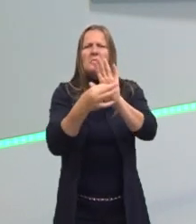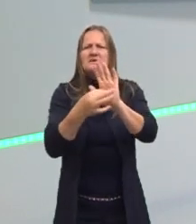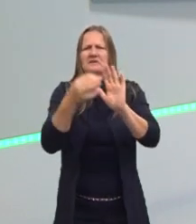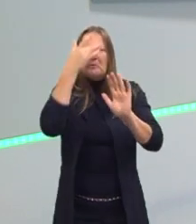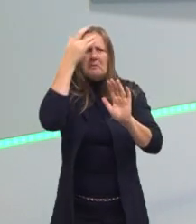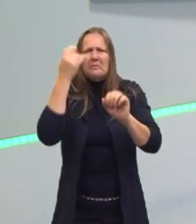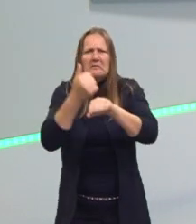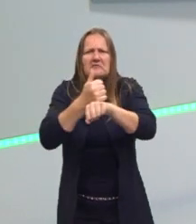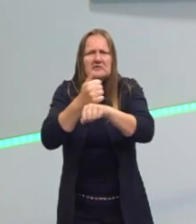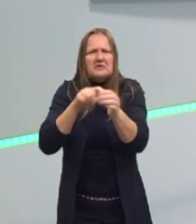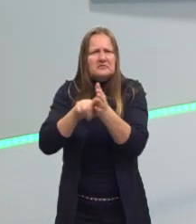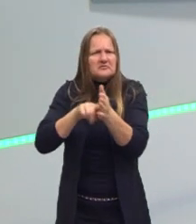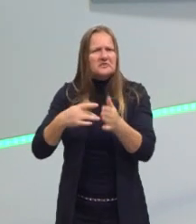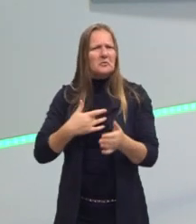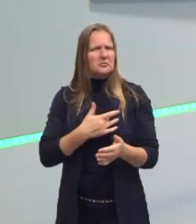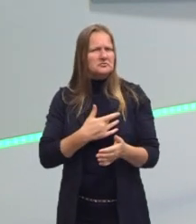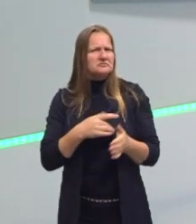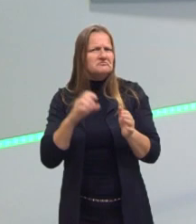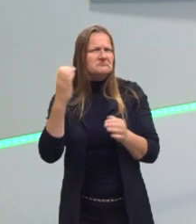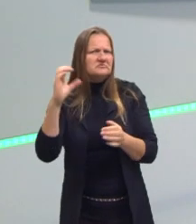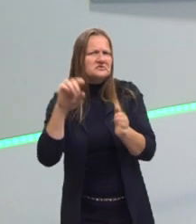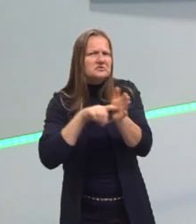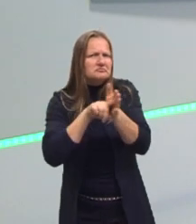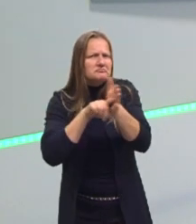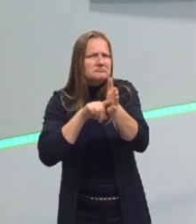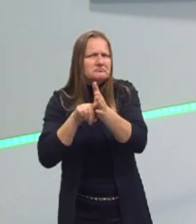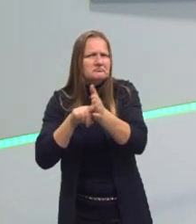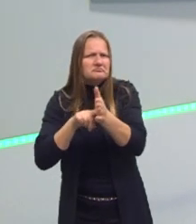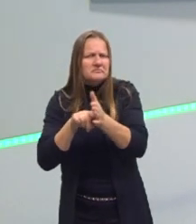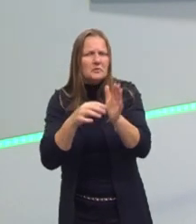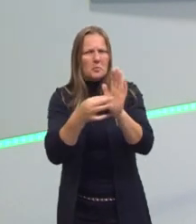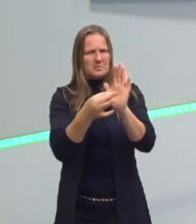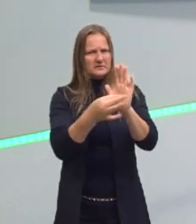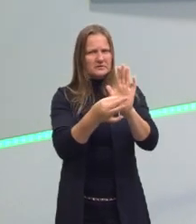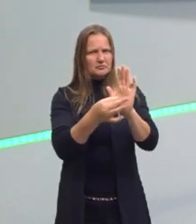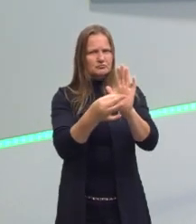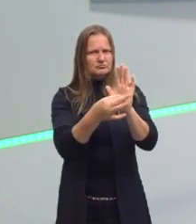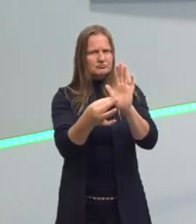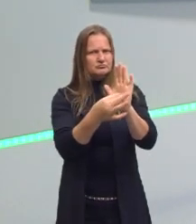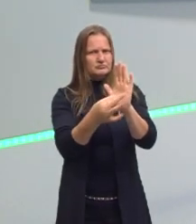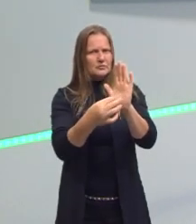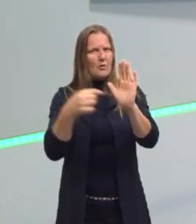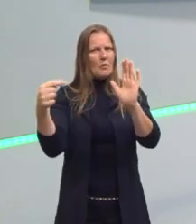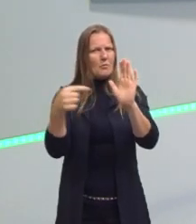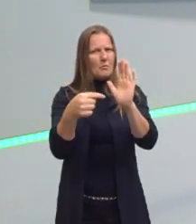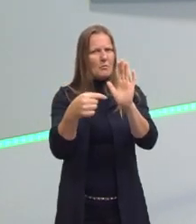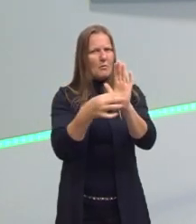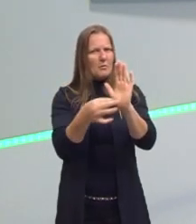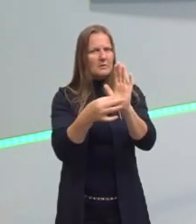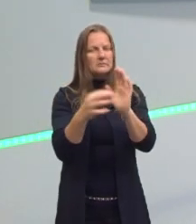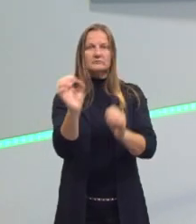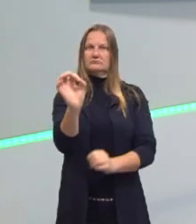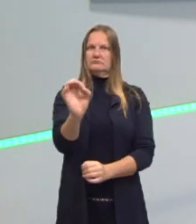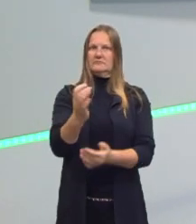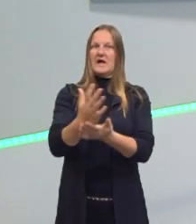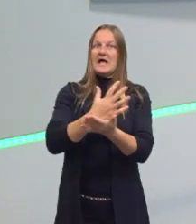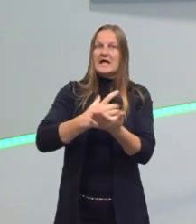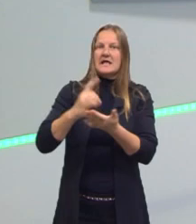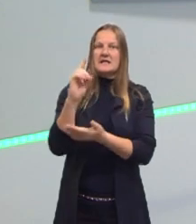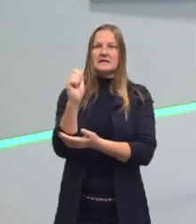cientistas. Será que ciência se faz com base em opinião ou com base em dados de fato?